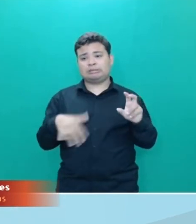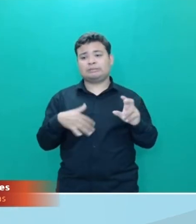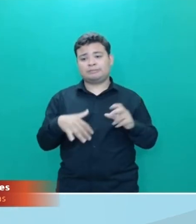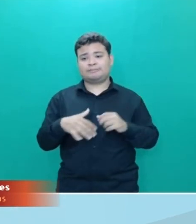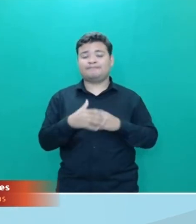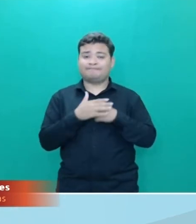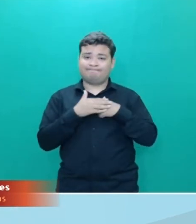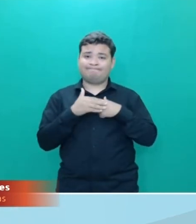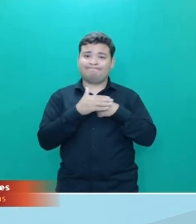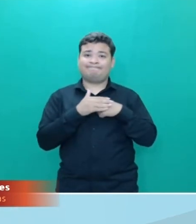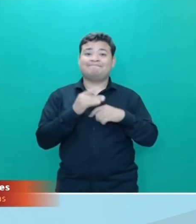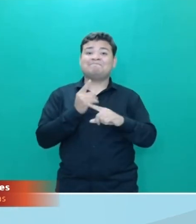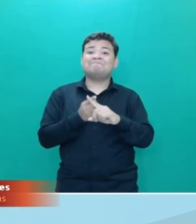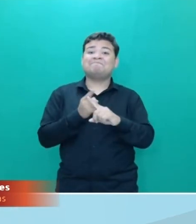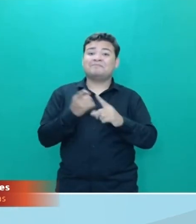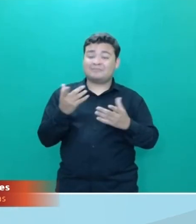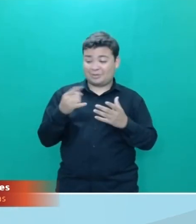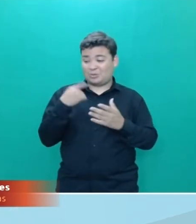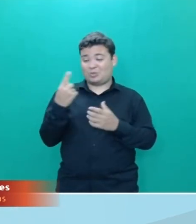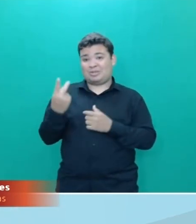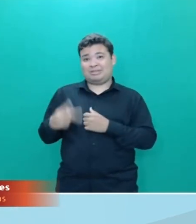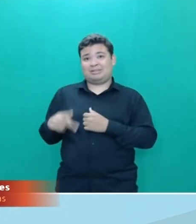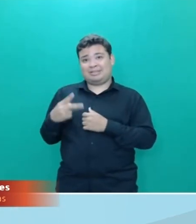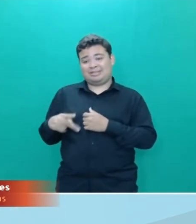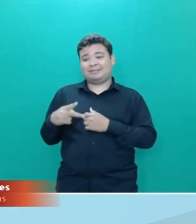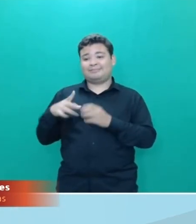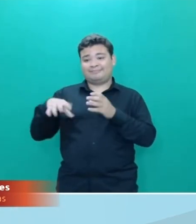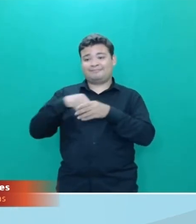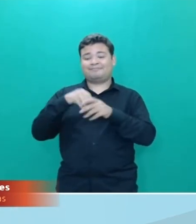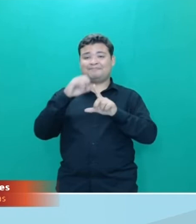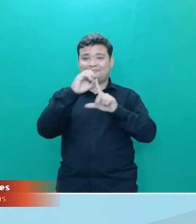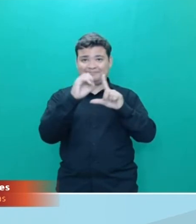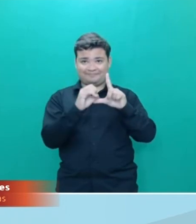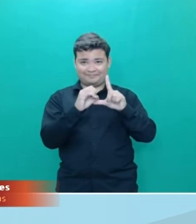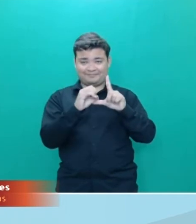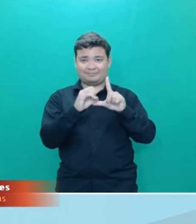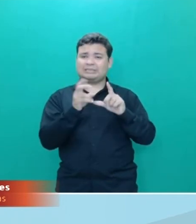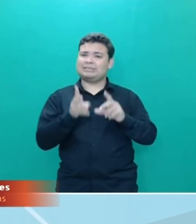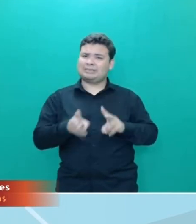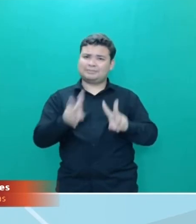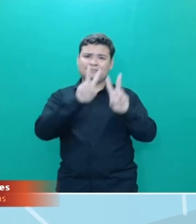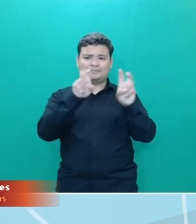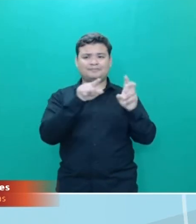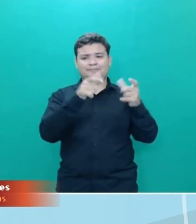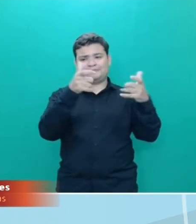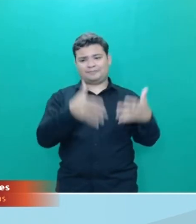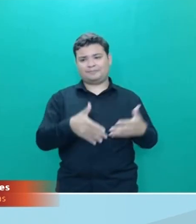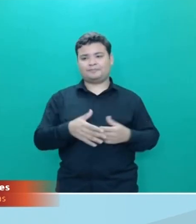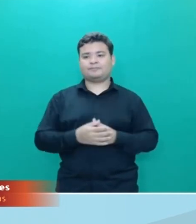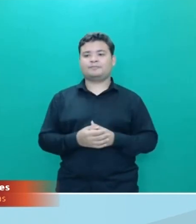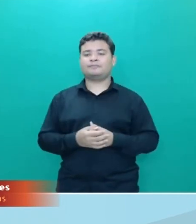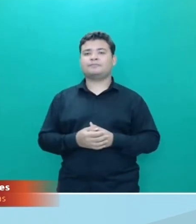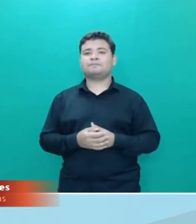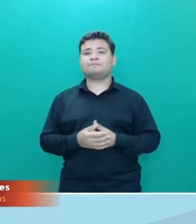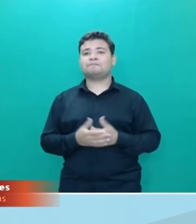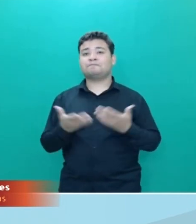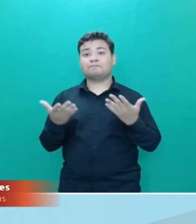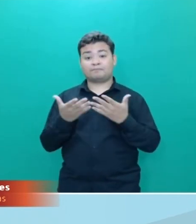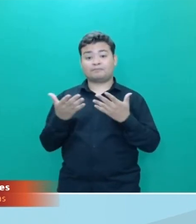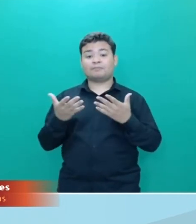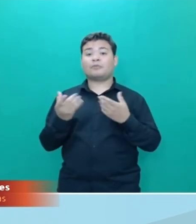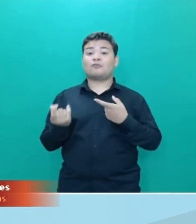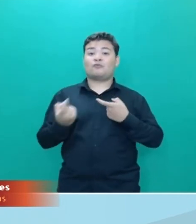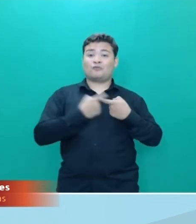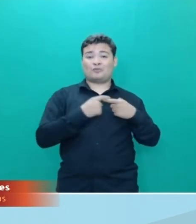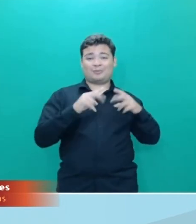que nós fazemos parte da TVUFG e a gente sempre fala sobre esse assunto. Bom, e agora a gente volta um pouquinho para o tema inicial